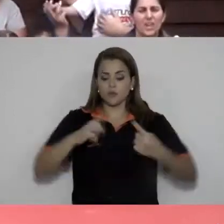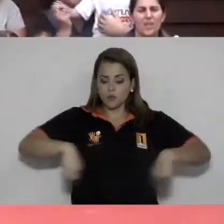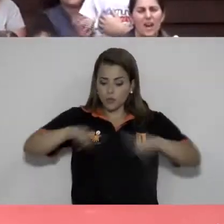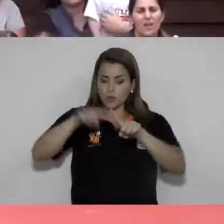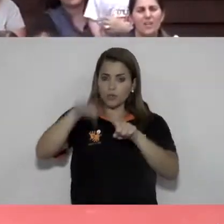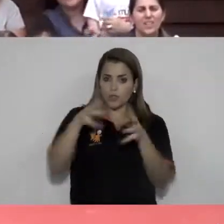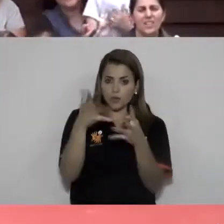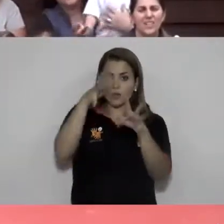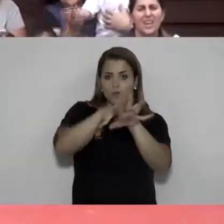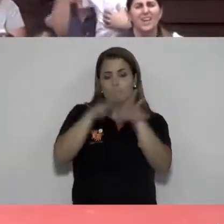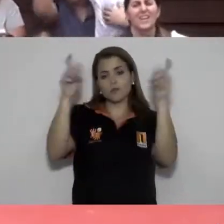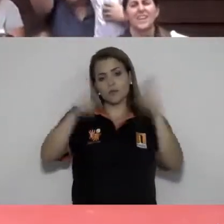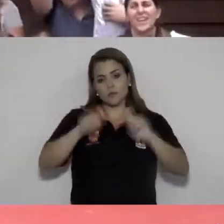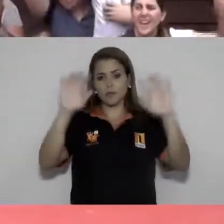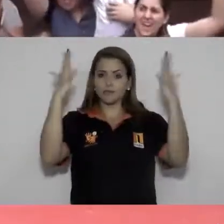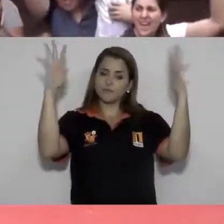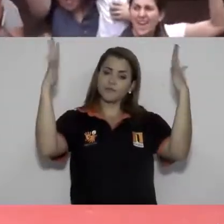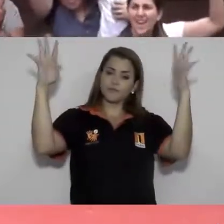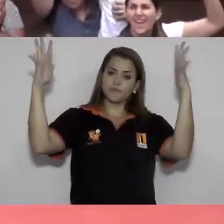inclusão acontecer!